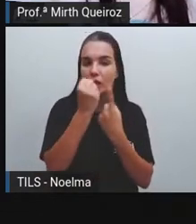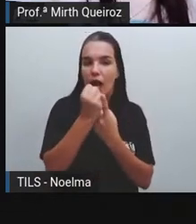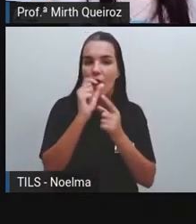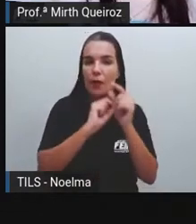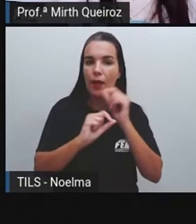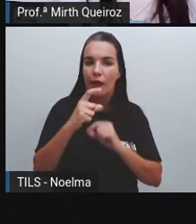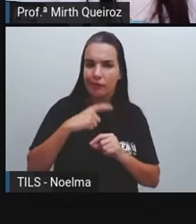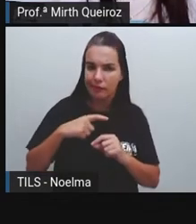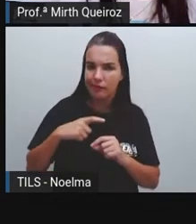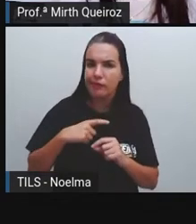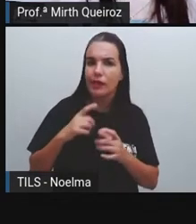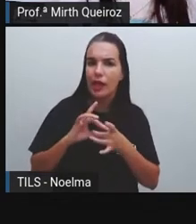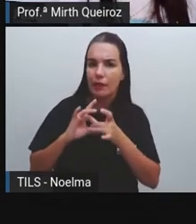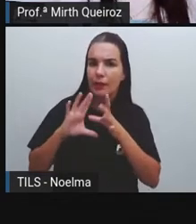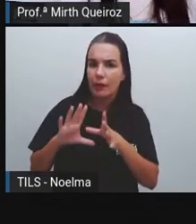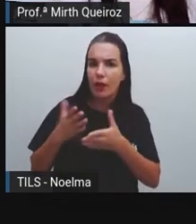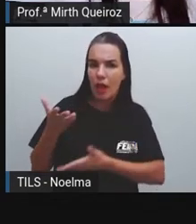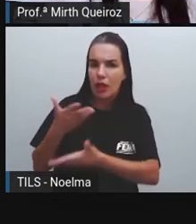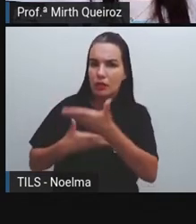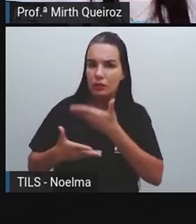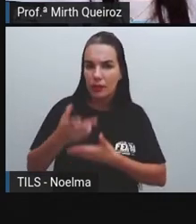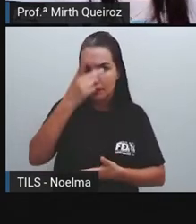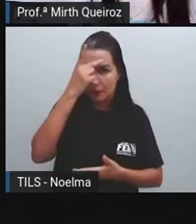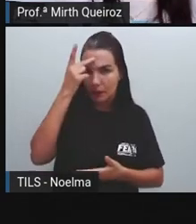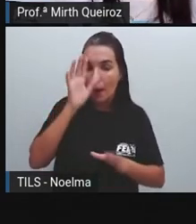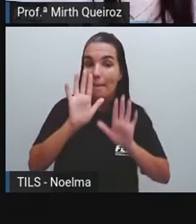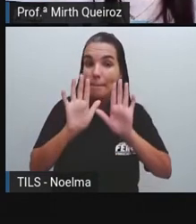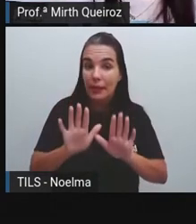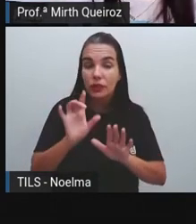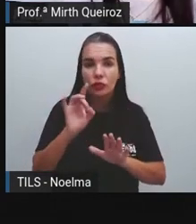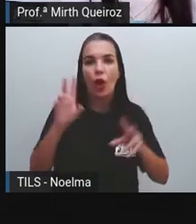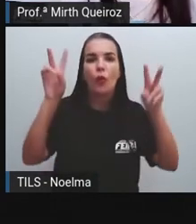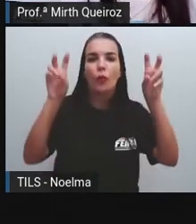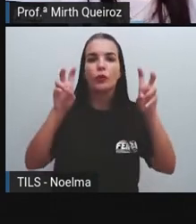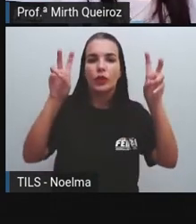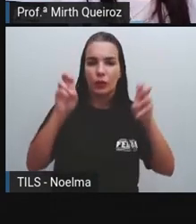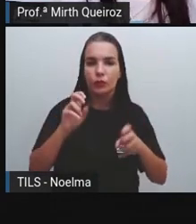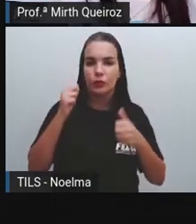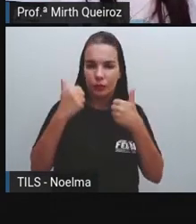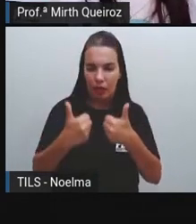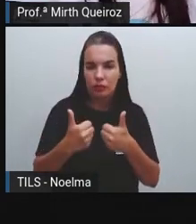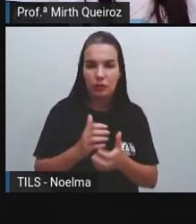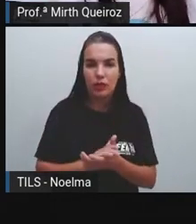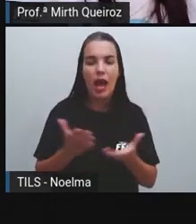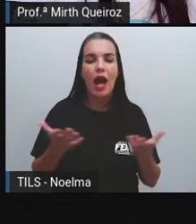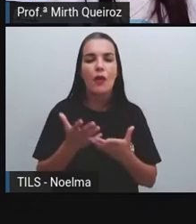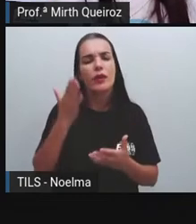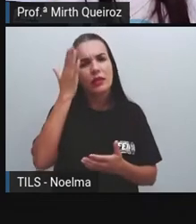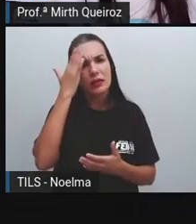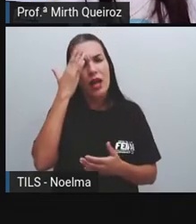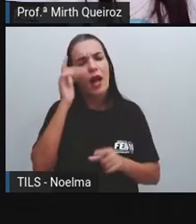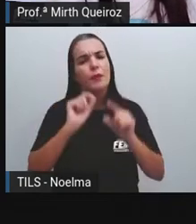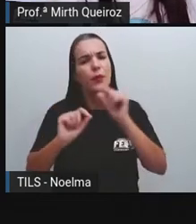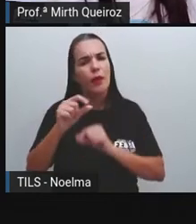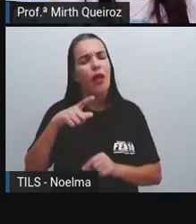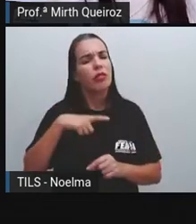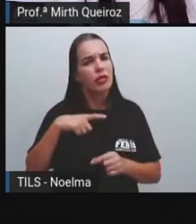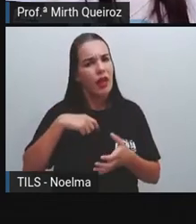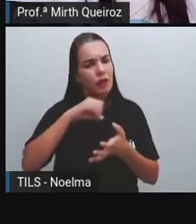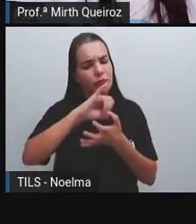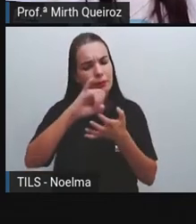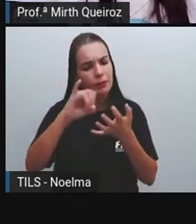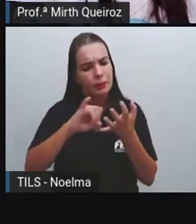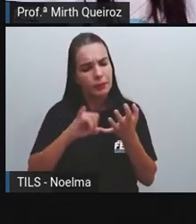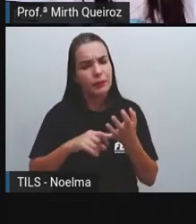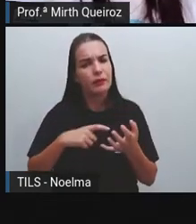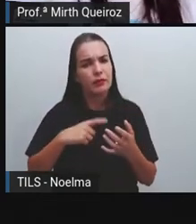Elas estão Mais focadas No conteúdo Do que Nessa interação Certo E a gente sabe Que as redes sociais